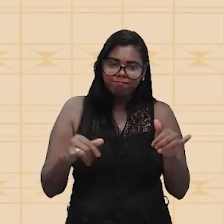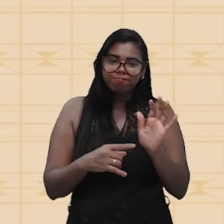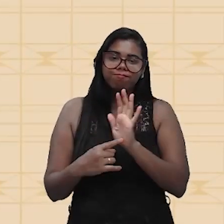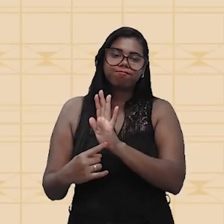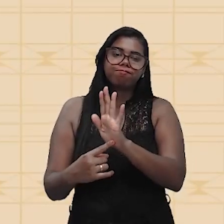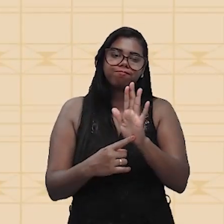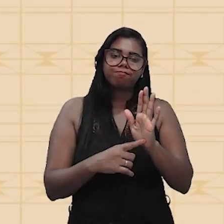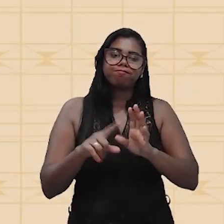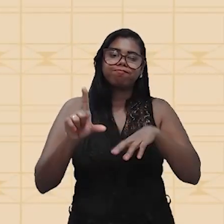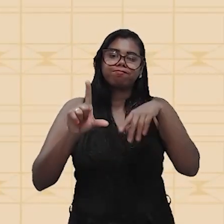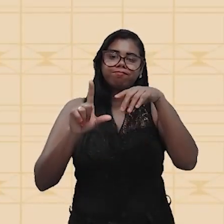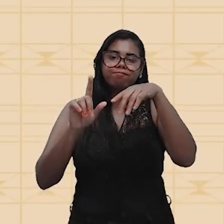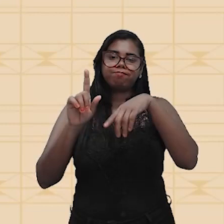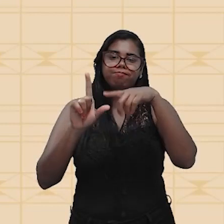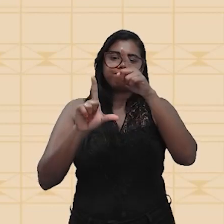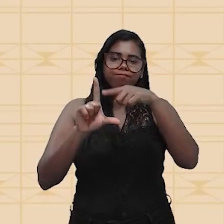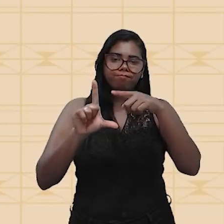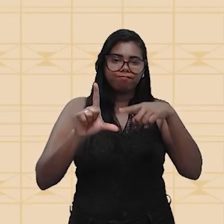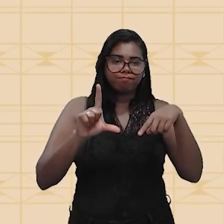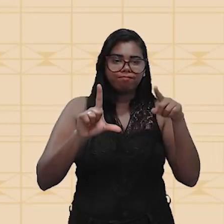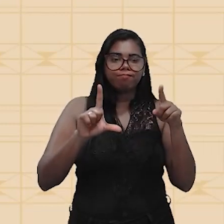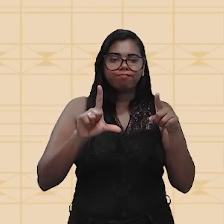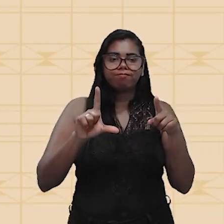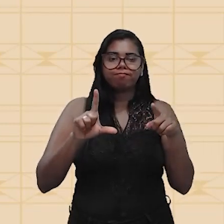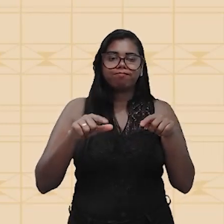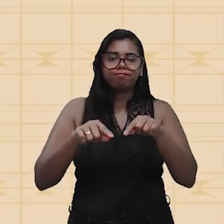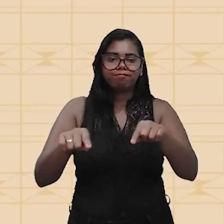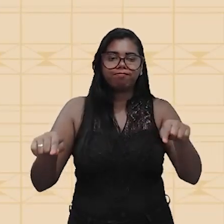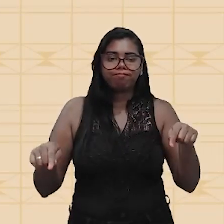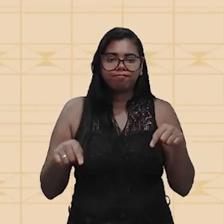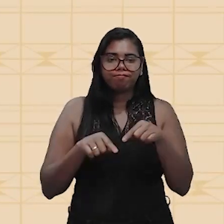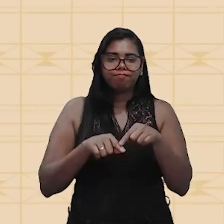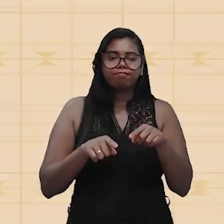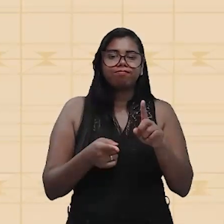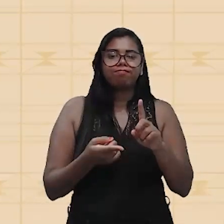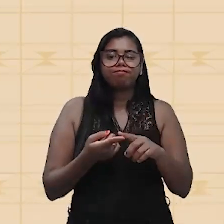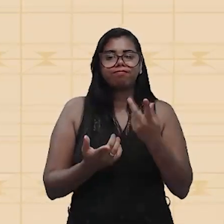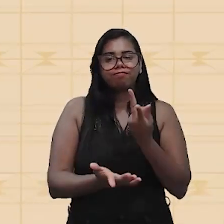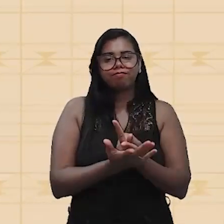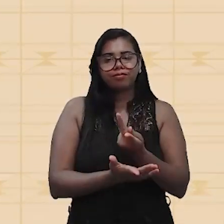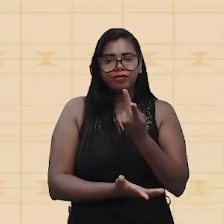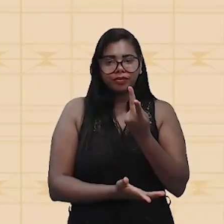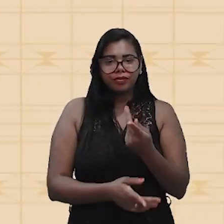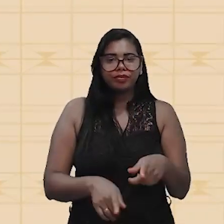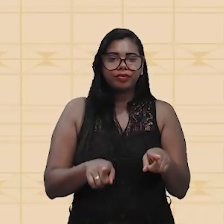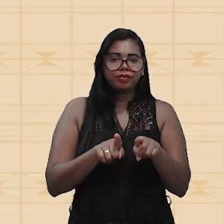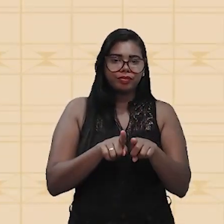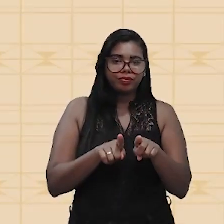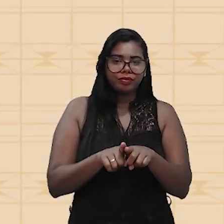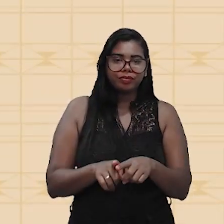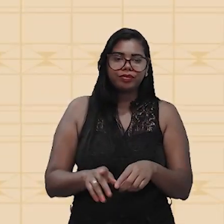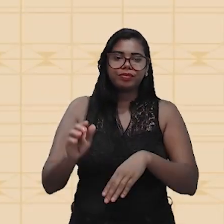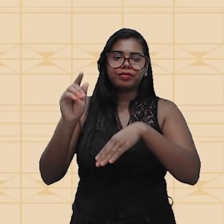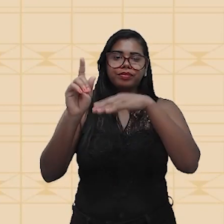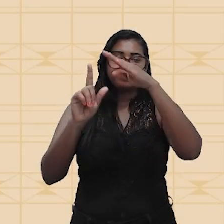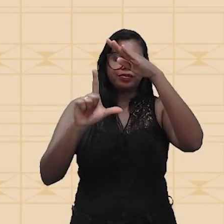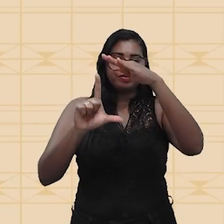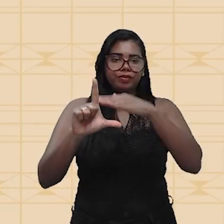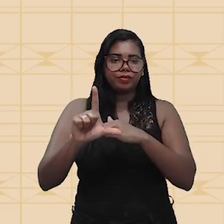gráfico em que a área vai determinar a carga. O que acontece, pessoal, é que a corrente também pode ser